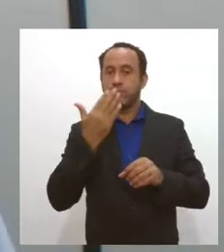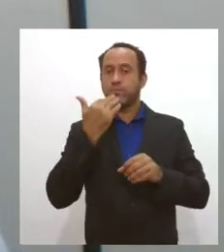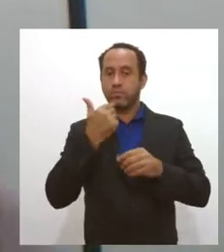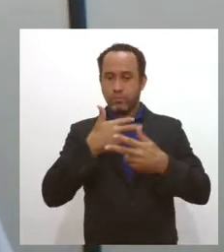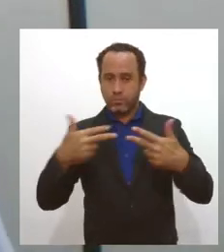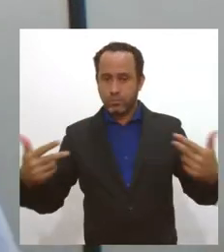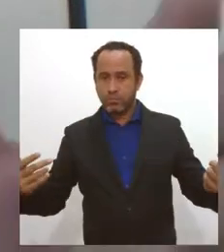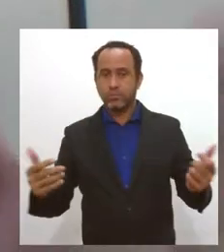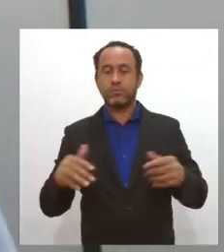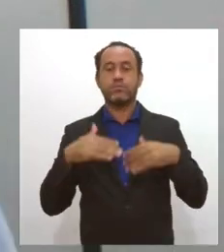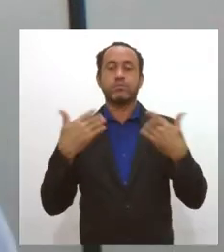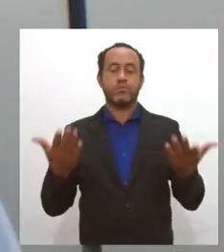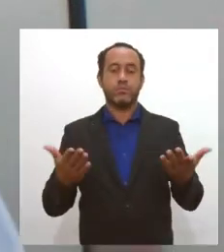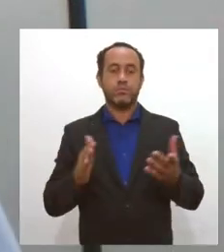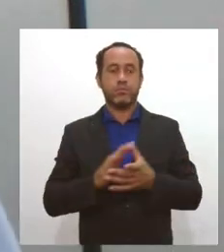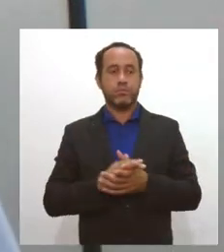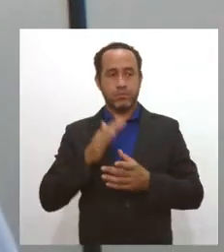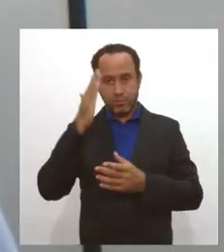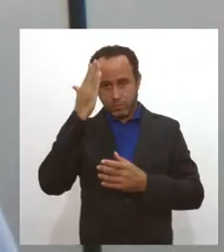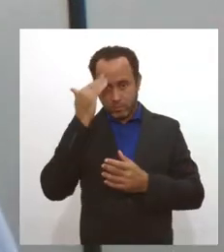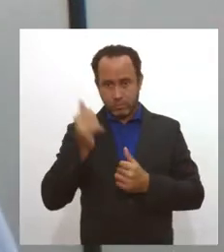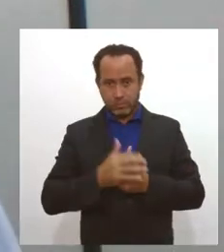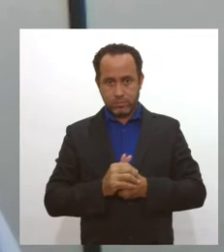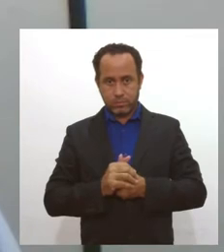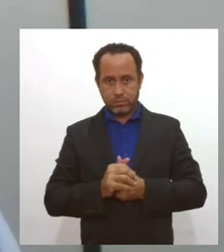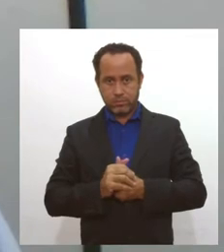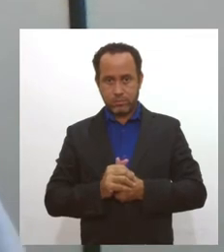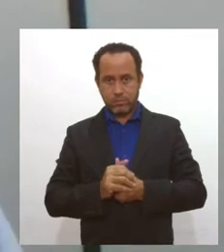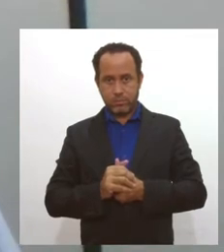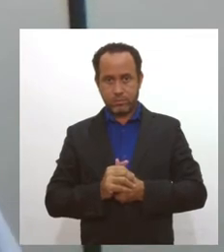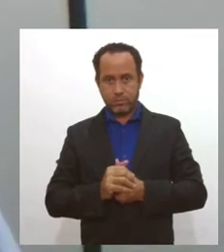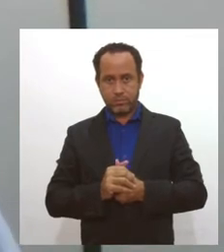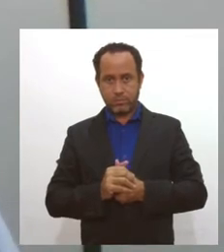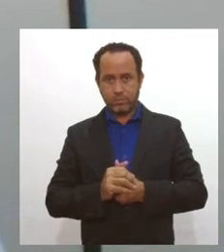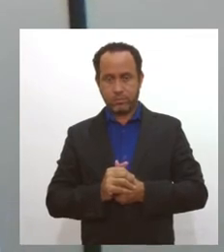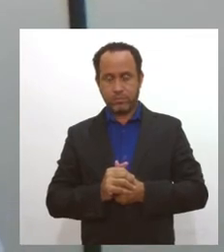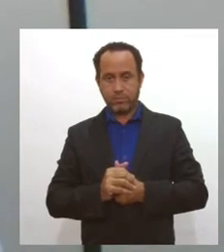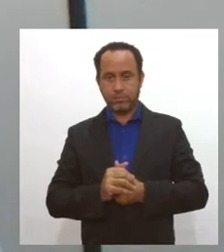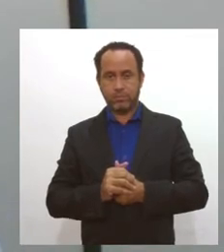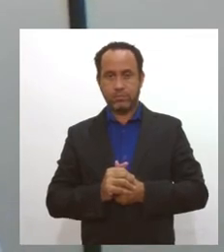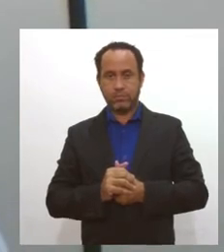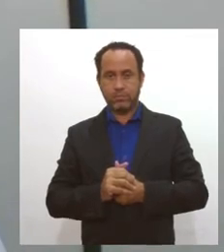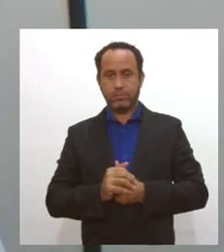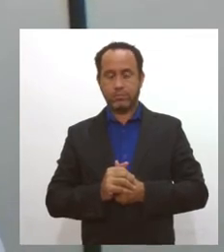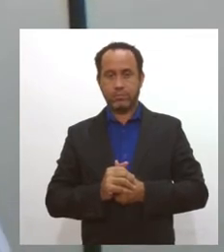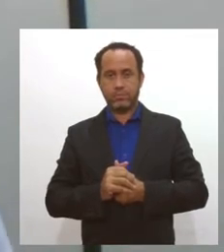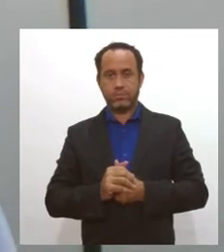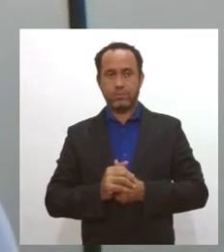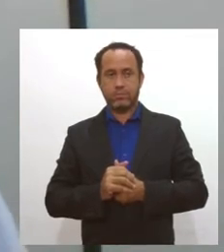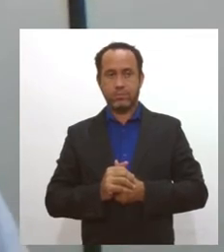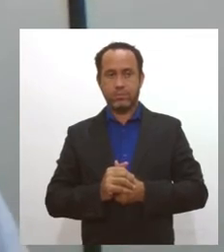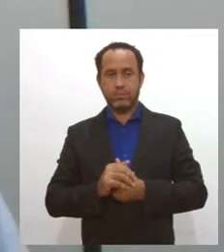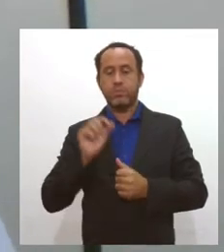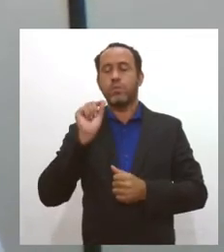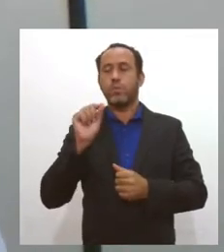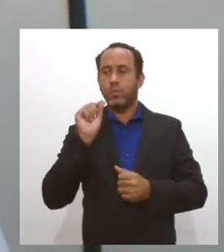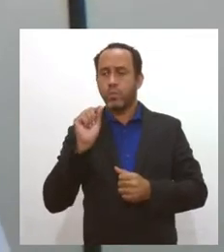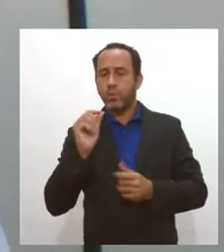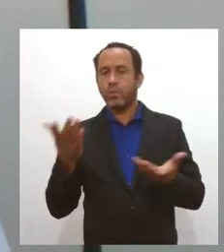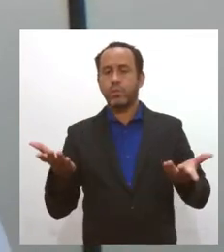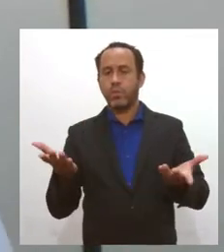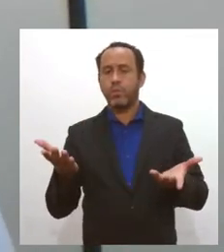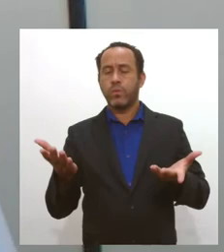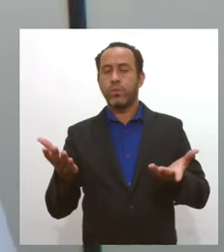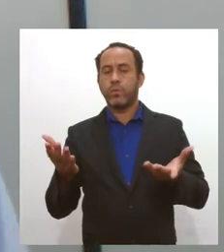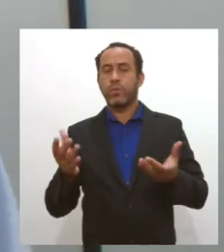então, só para você ter uma ideia realmente esse é eu diria assim em poucas palavras o que é fisicamente esse